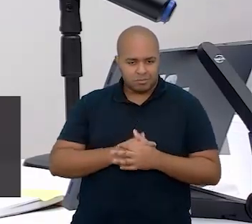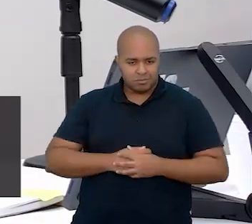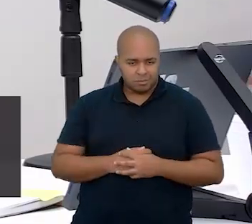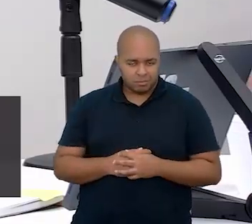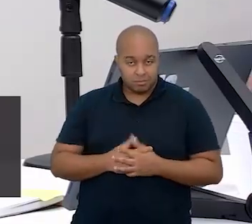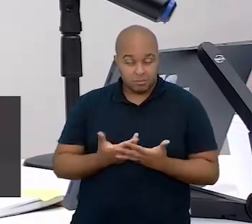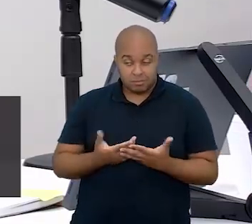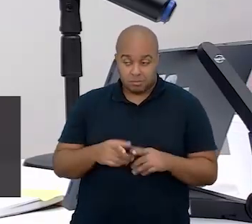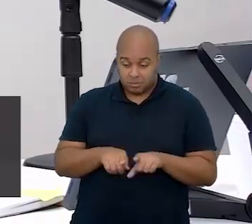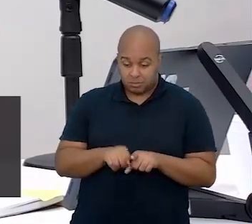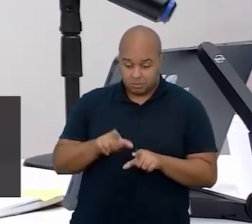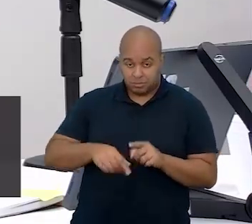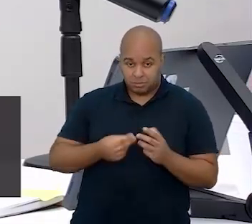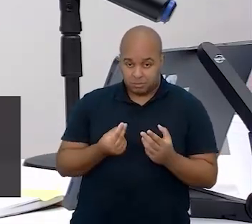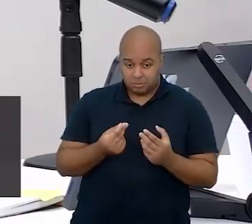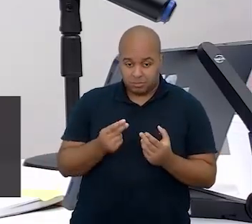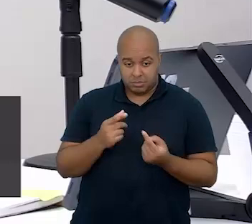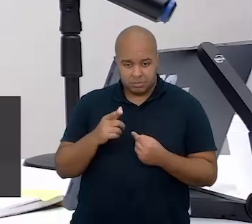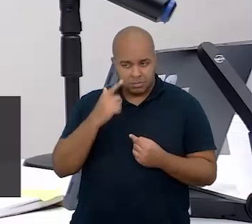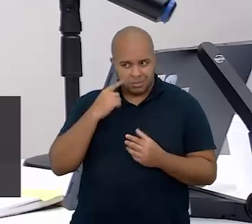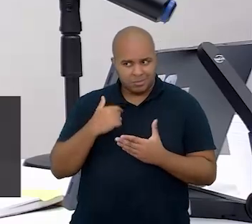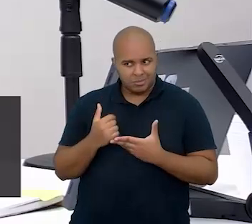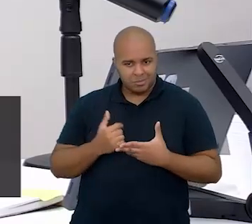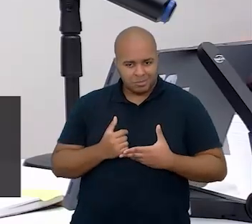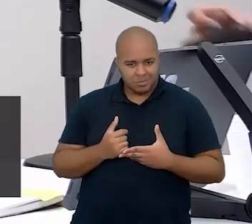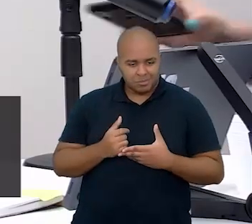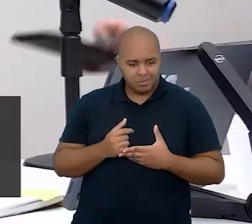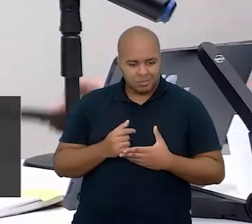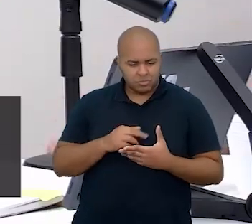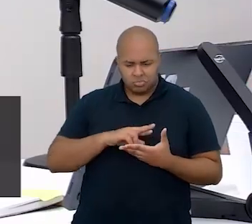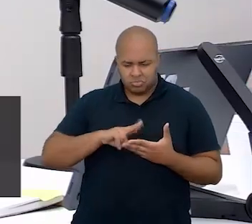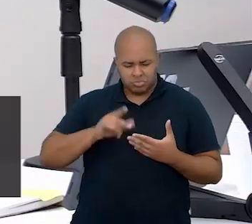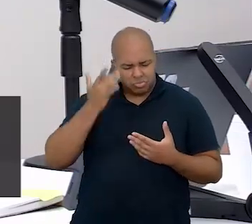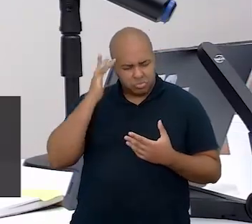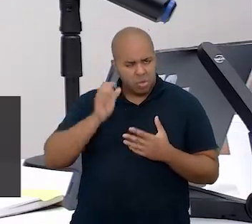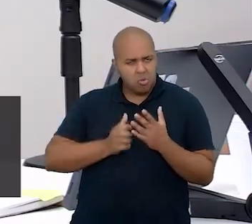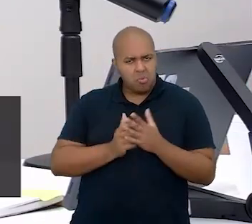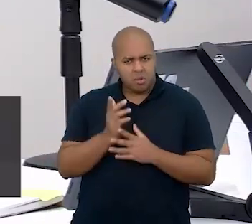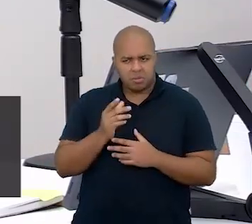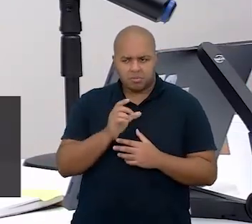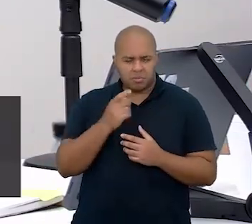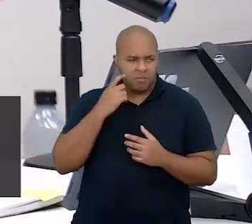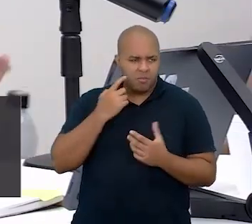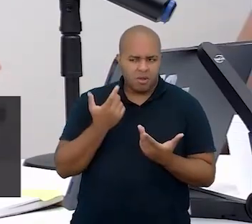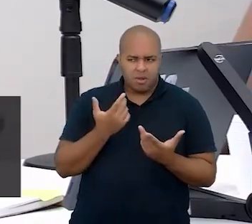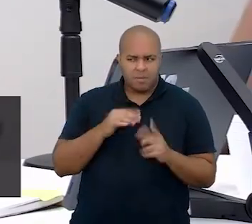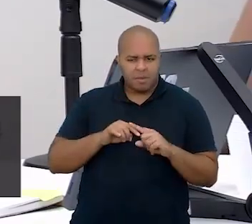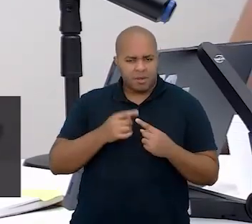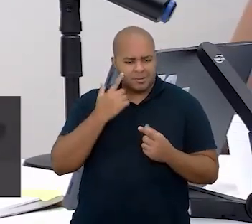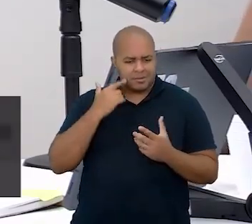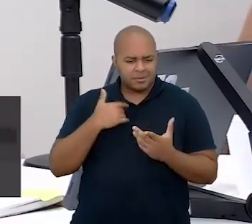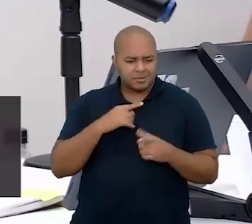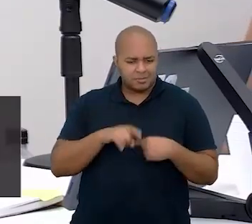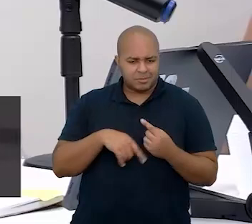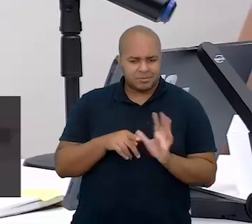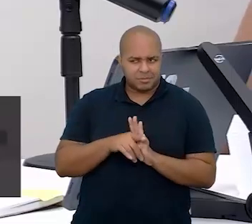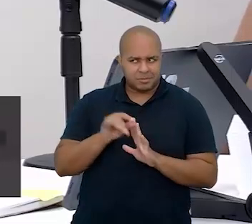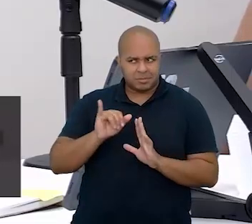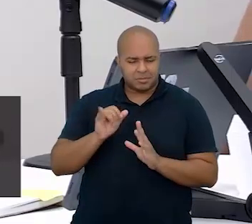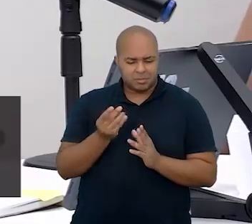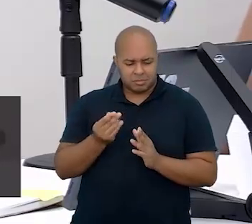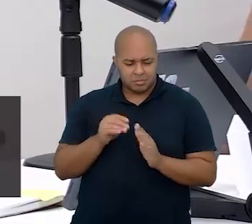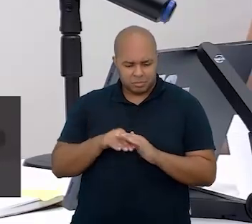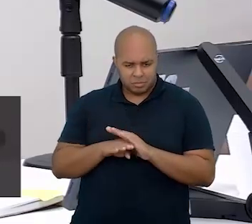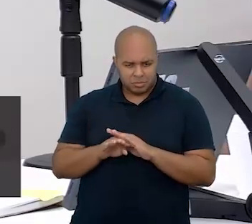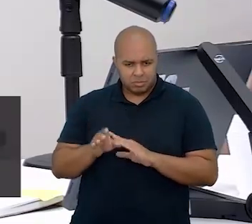Com o mesmo dinheiro, eu lucraria não sei quantas balas. Afinal, minha irmã juntou